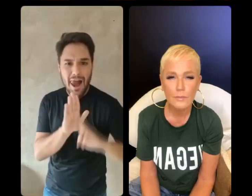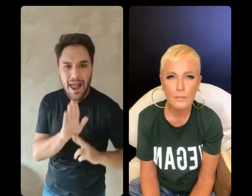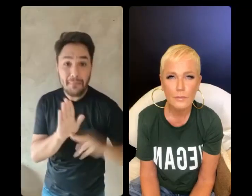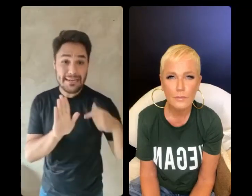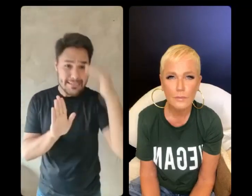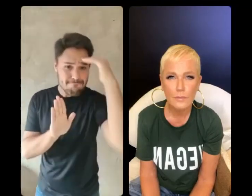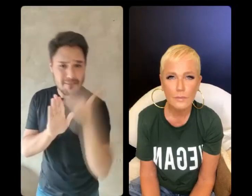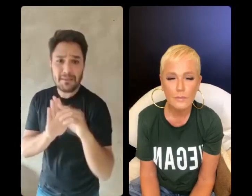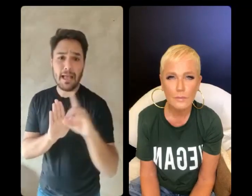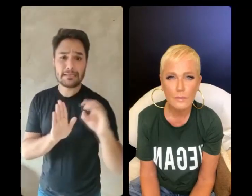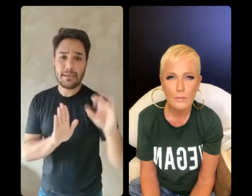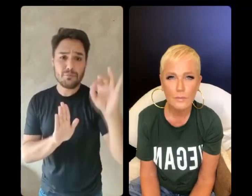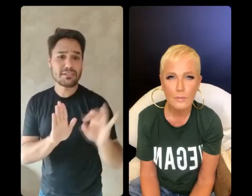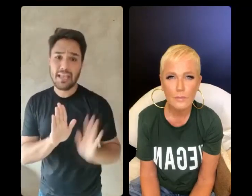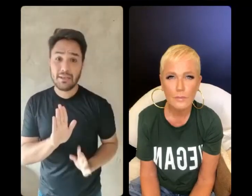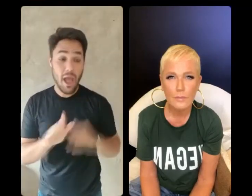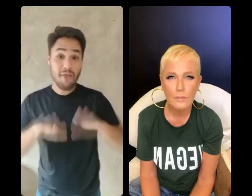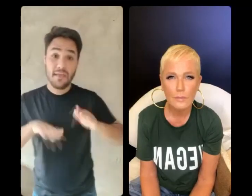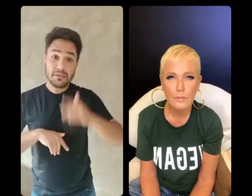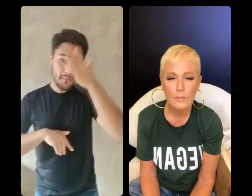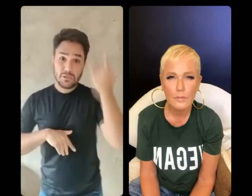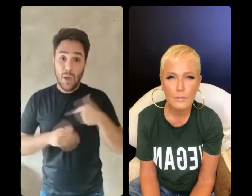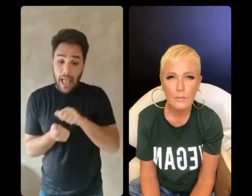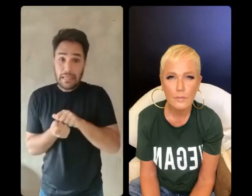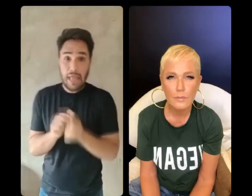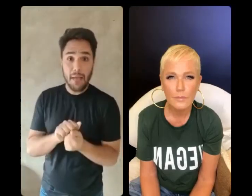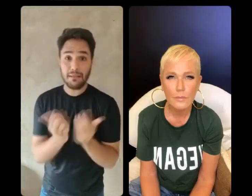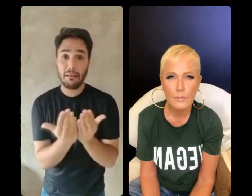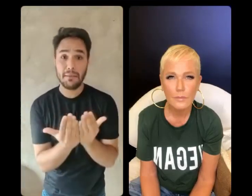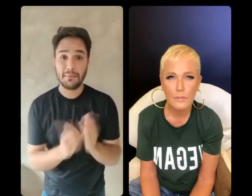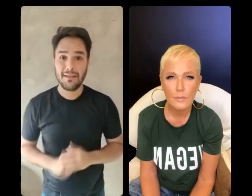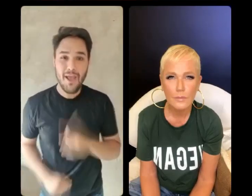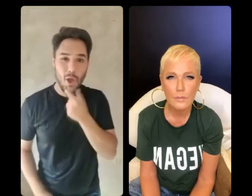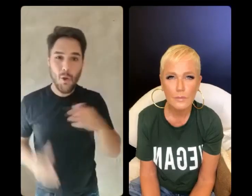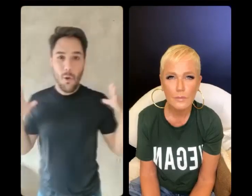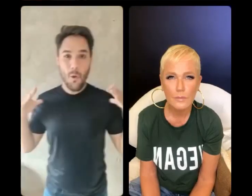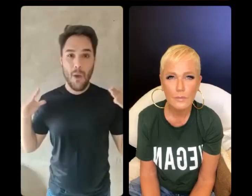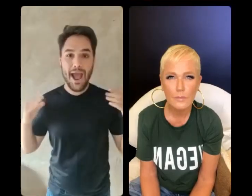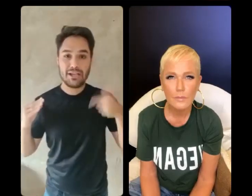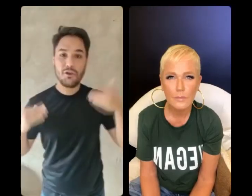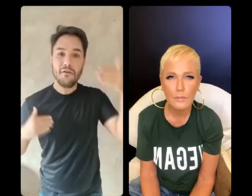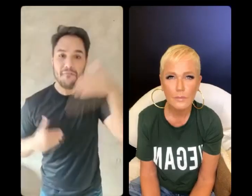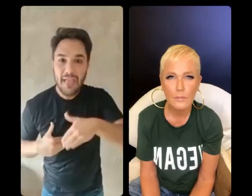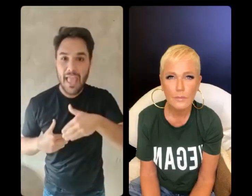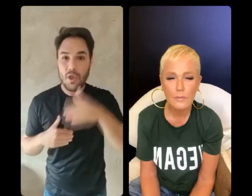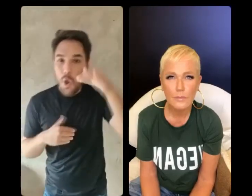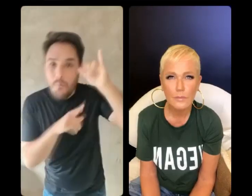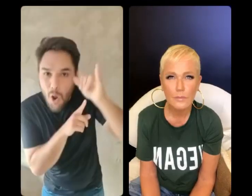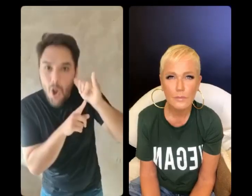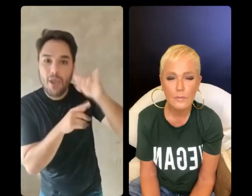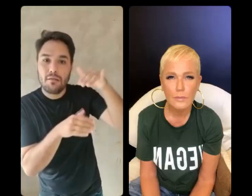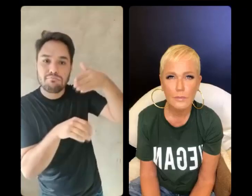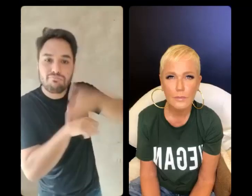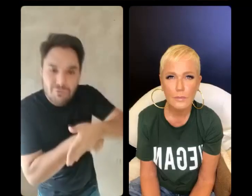utilizar a Bíblia naquilo que convém, porque do mesmo jeito lá que o anjo possuiu o boi e falou, olha, chega a jumentinha, né, quando estava